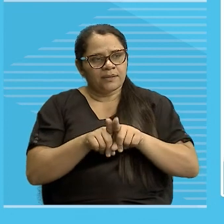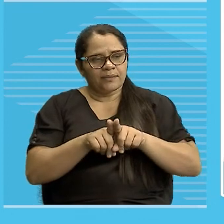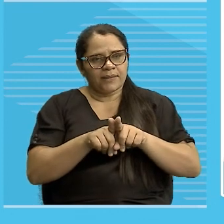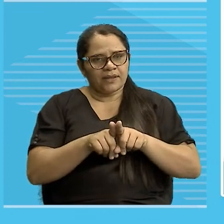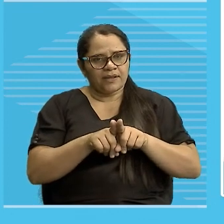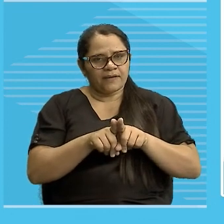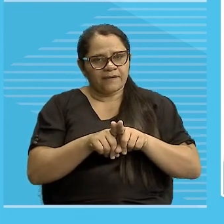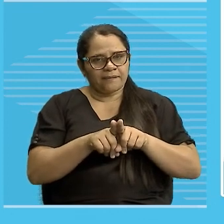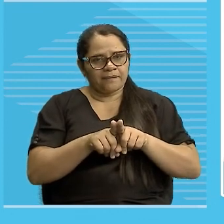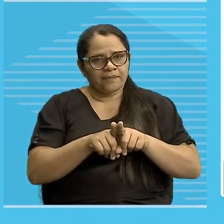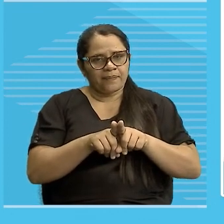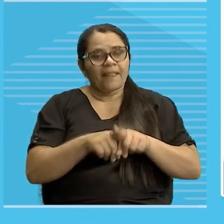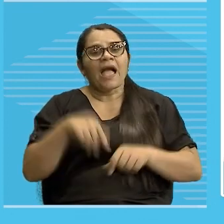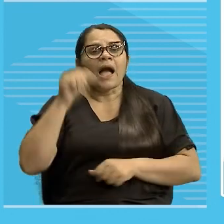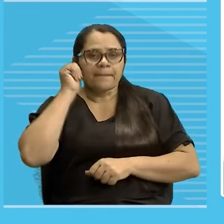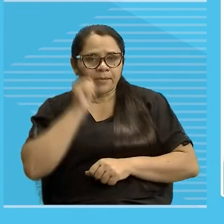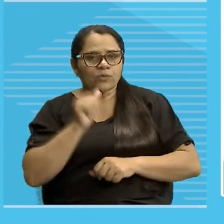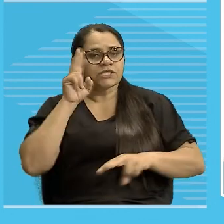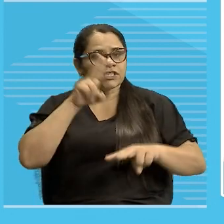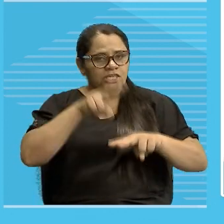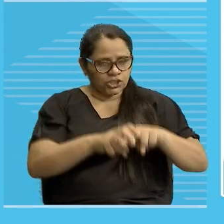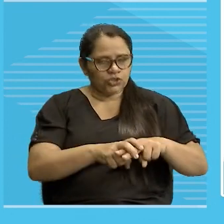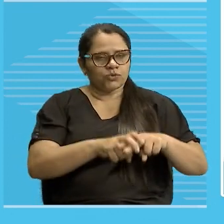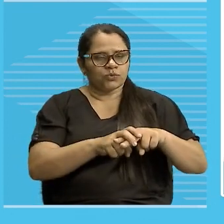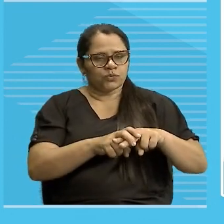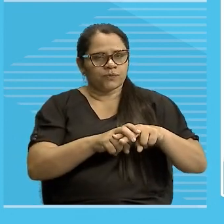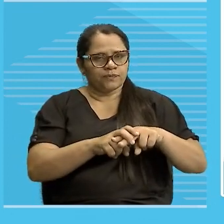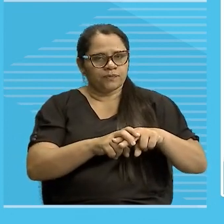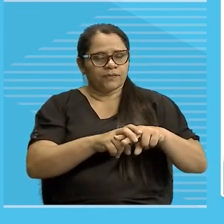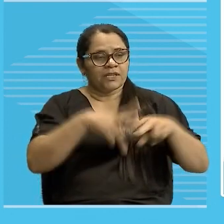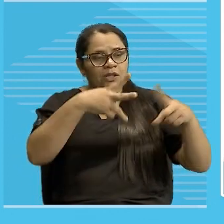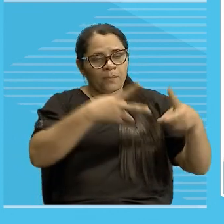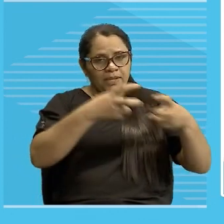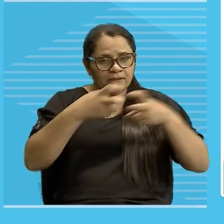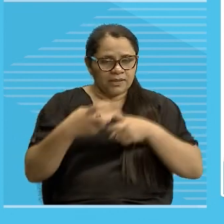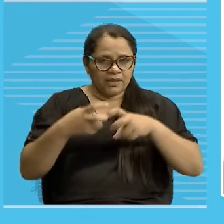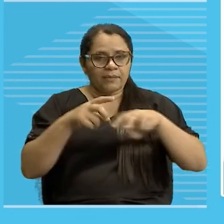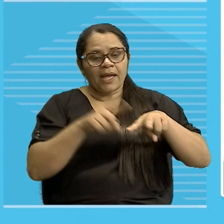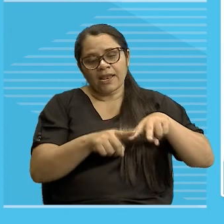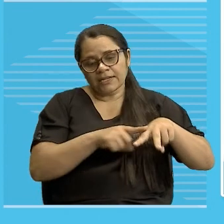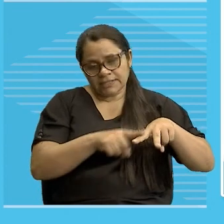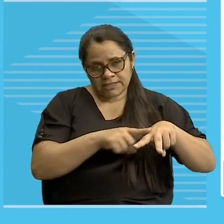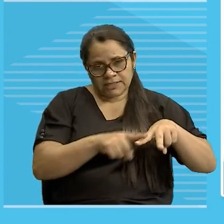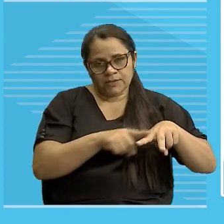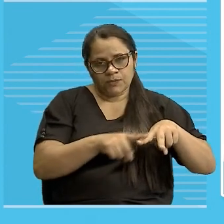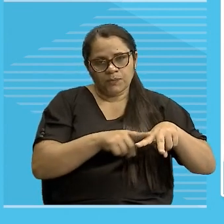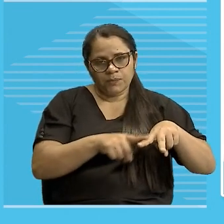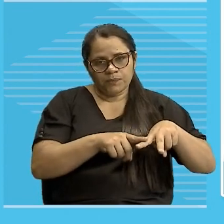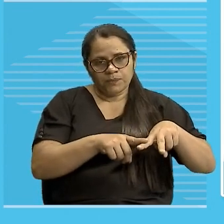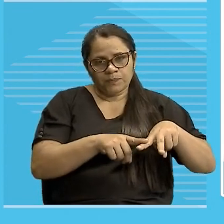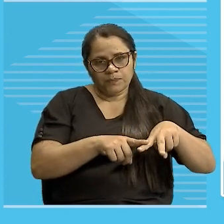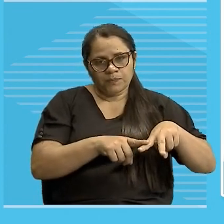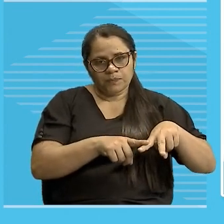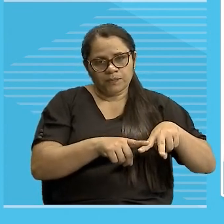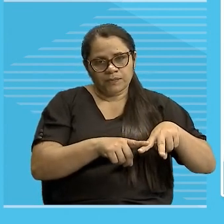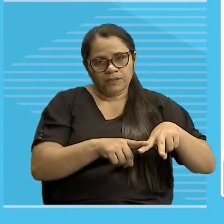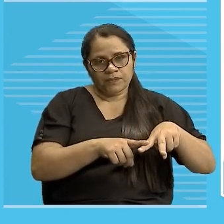interlocutora dele está sentada, então, se você observar a posição, da calça em relação a eles dois, emissor,